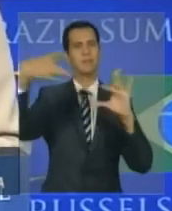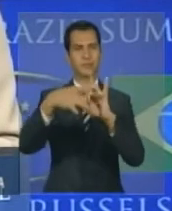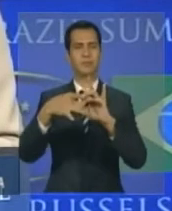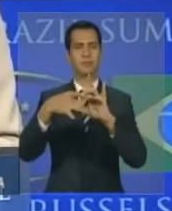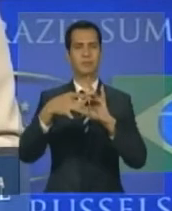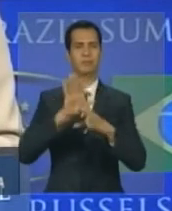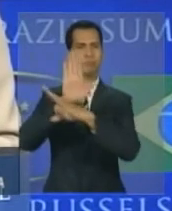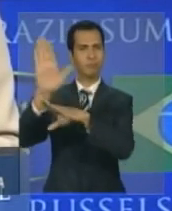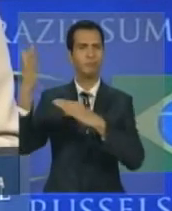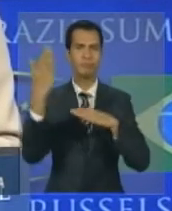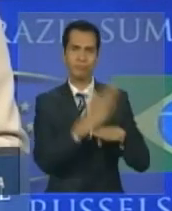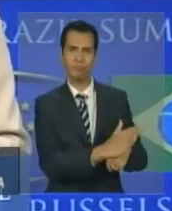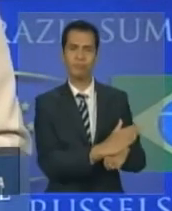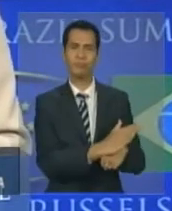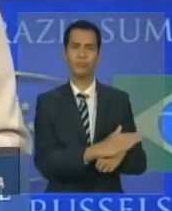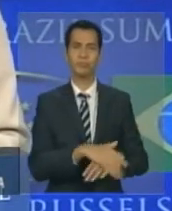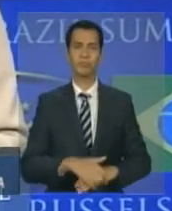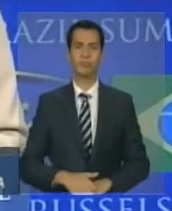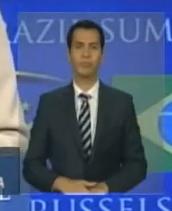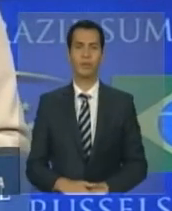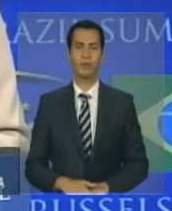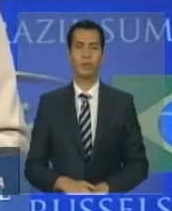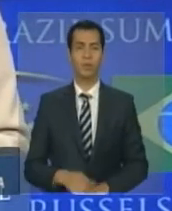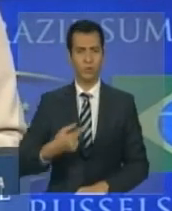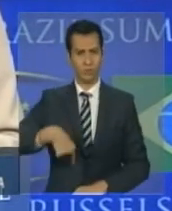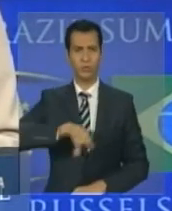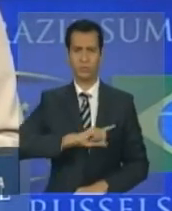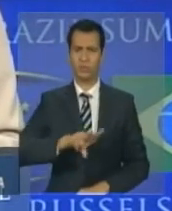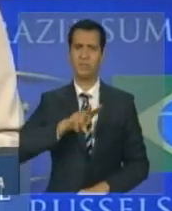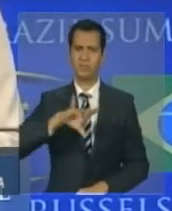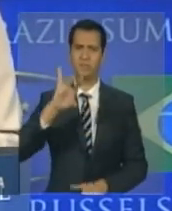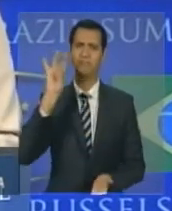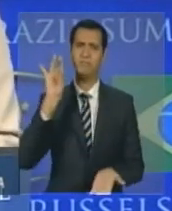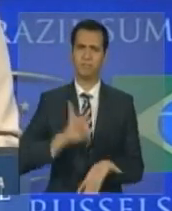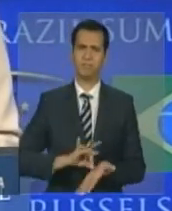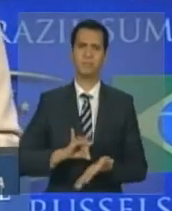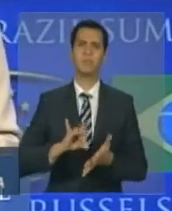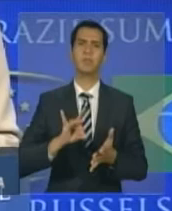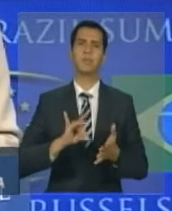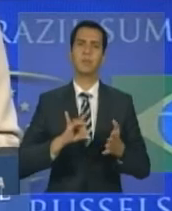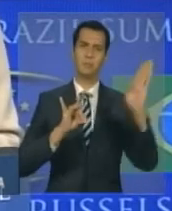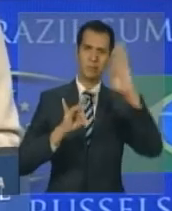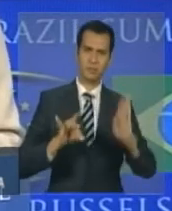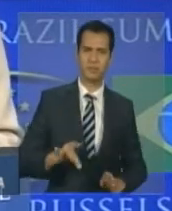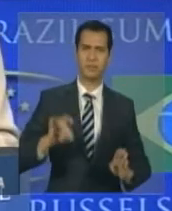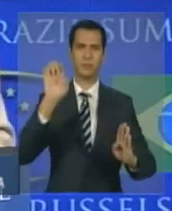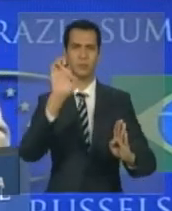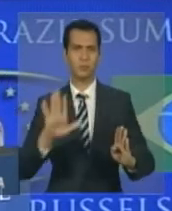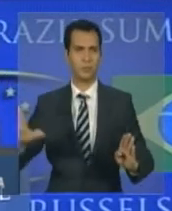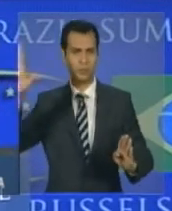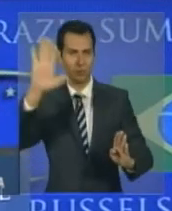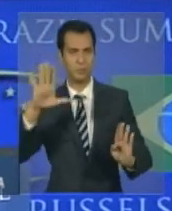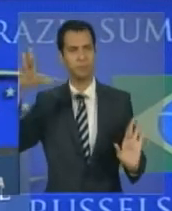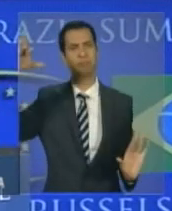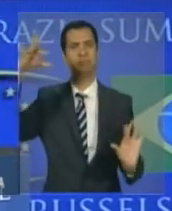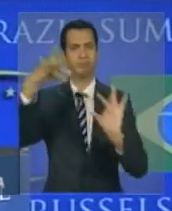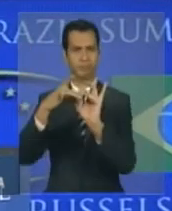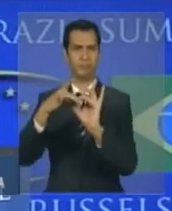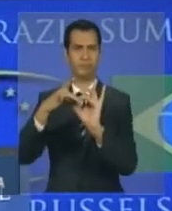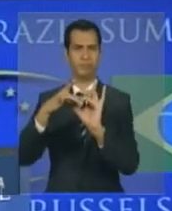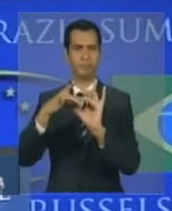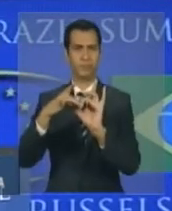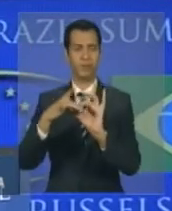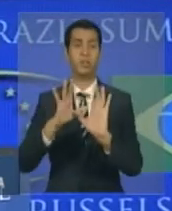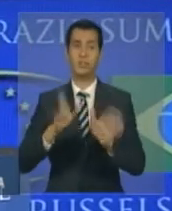desenvolver relações estratégicas entre o Brasil e a União Europeia. E, como disse o presidente